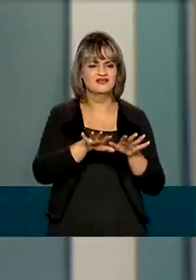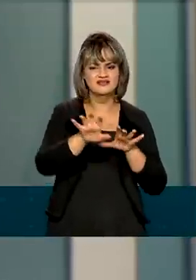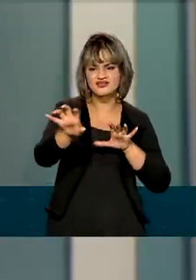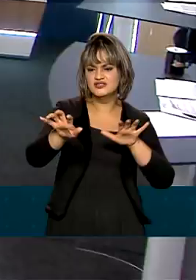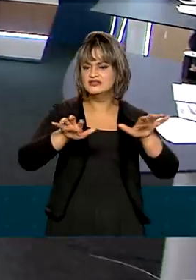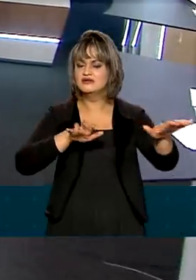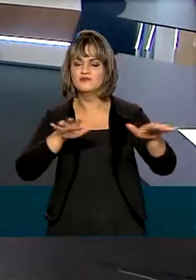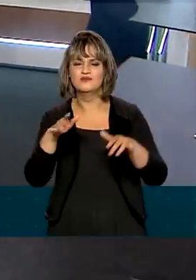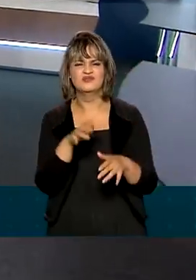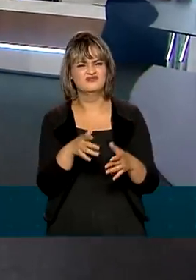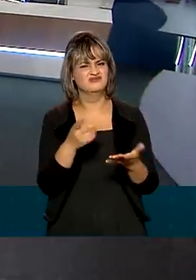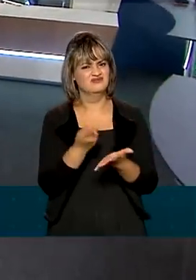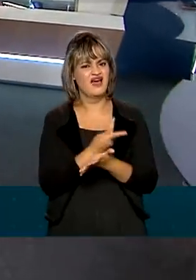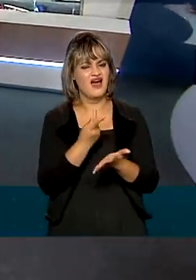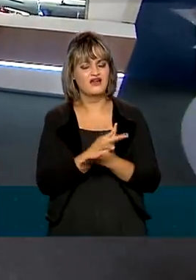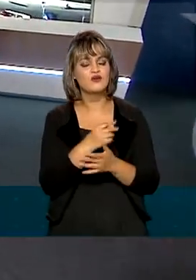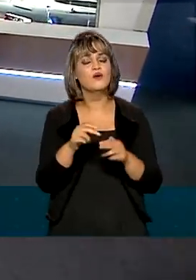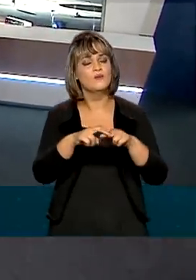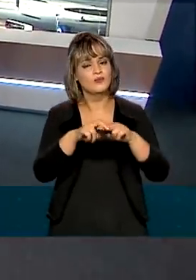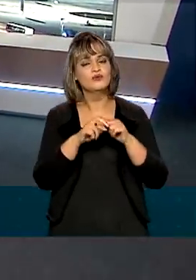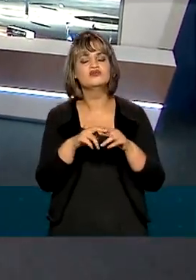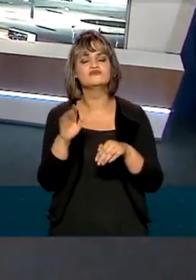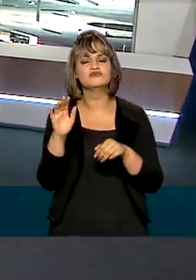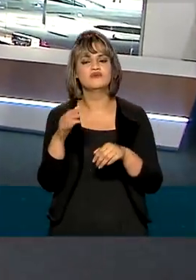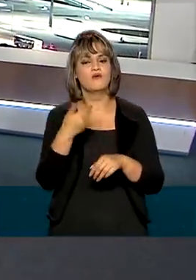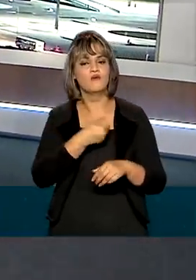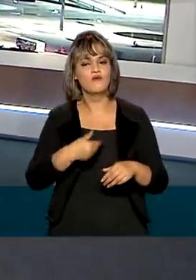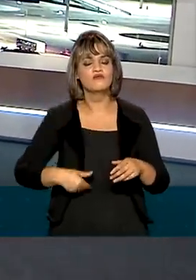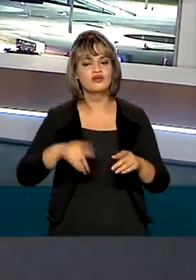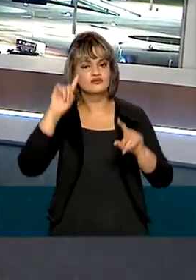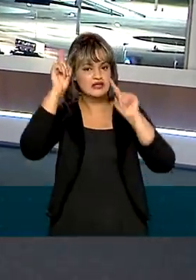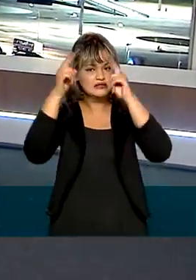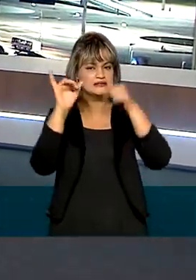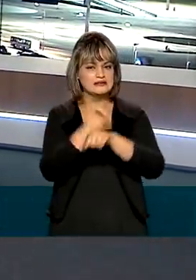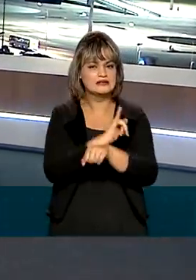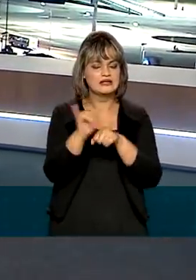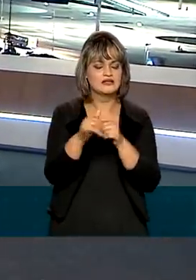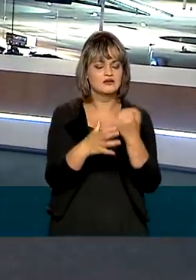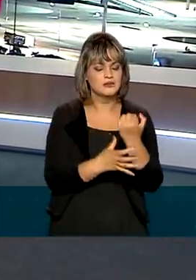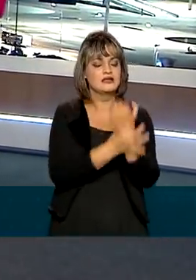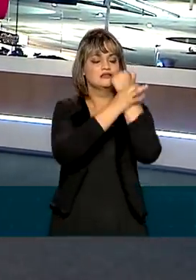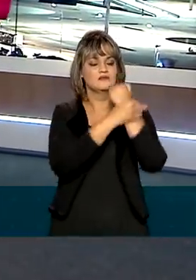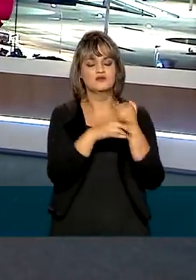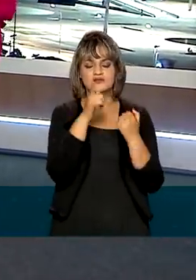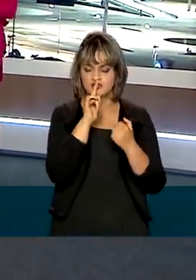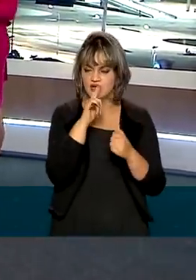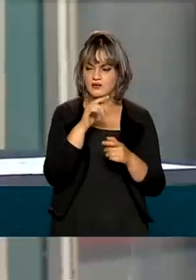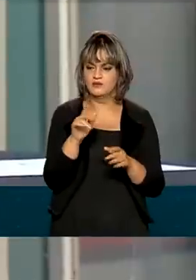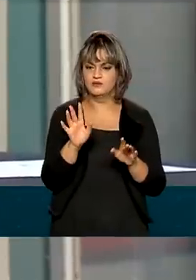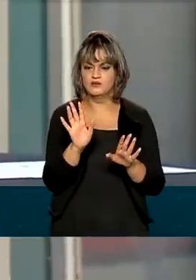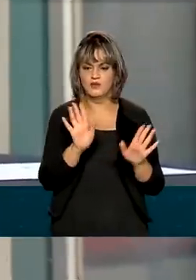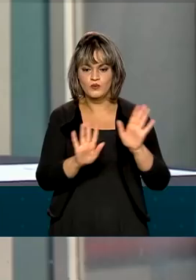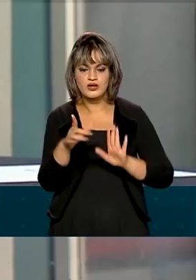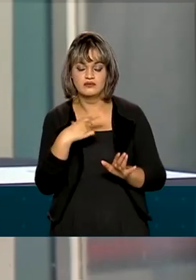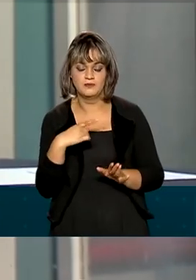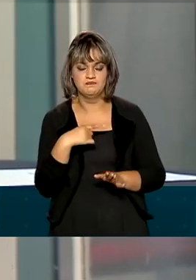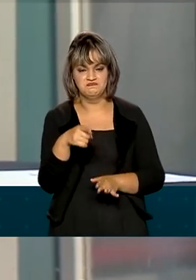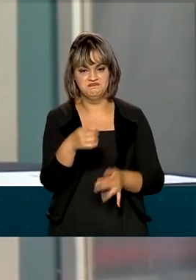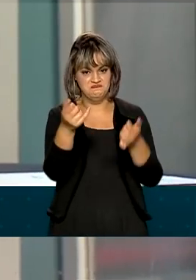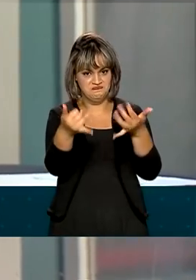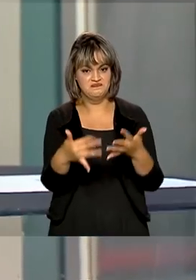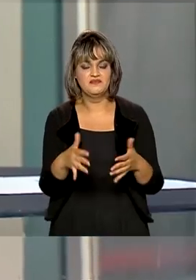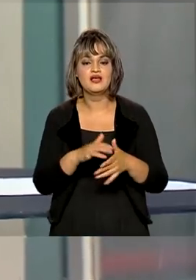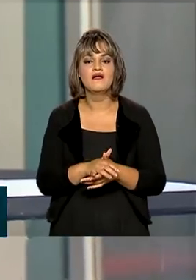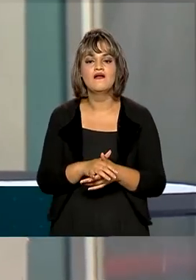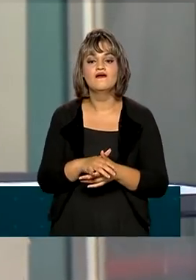território nacional e que, por isso, o governo elabora ações para melhorar a segurança hídrica da população. Nós estamos fazendo um